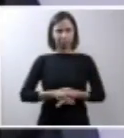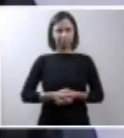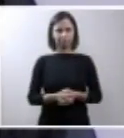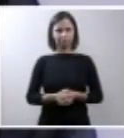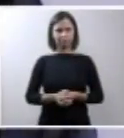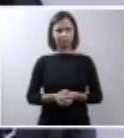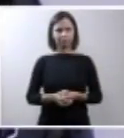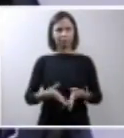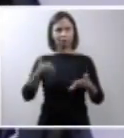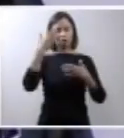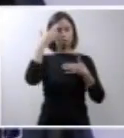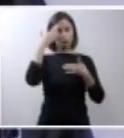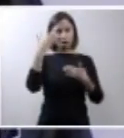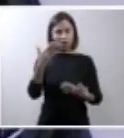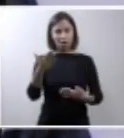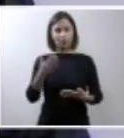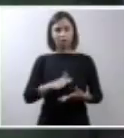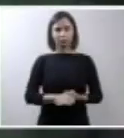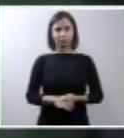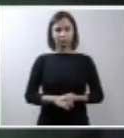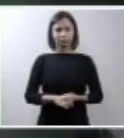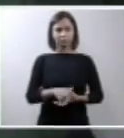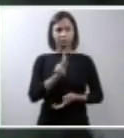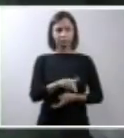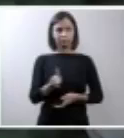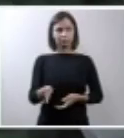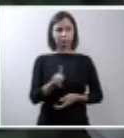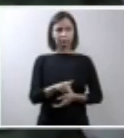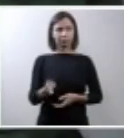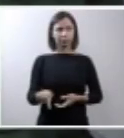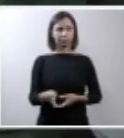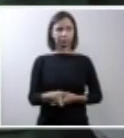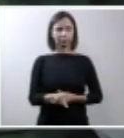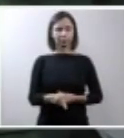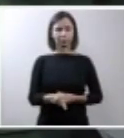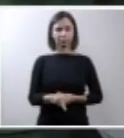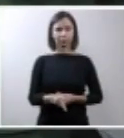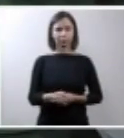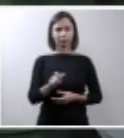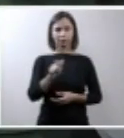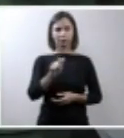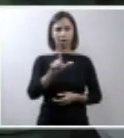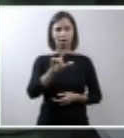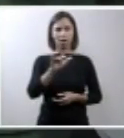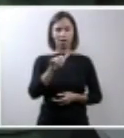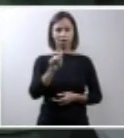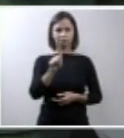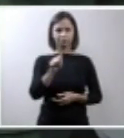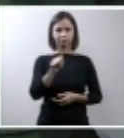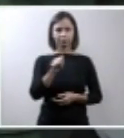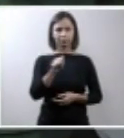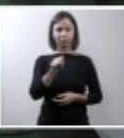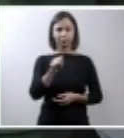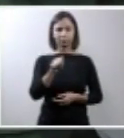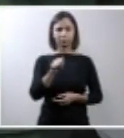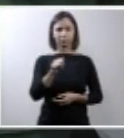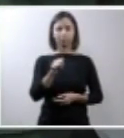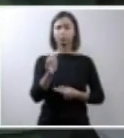Agradeço à professora Lia a